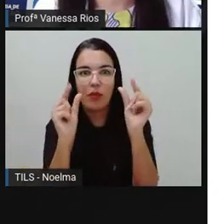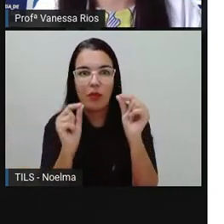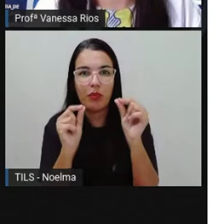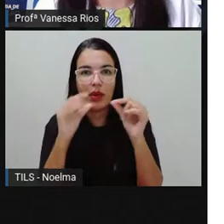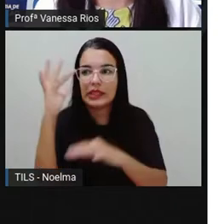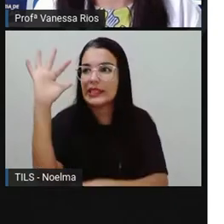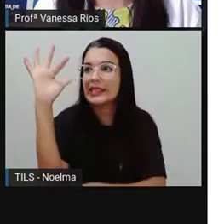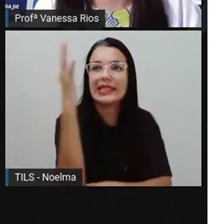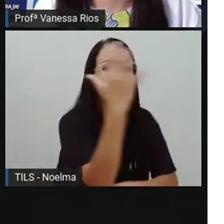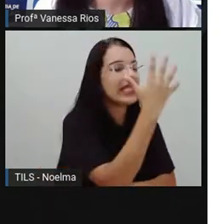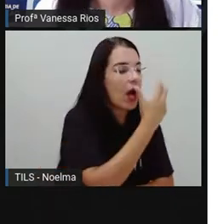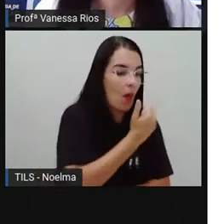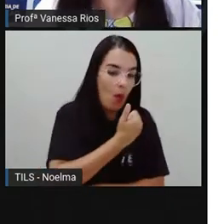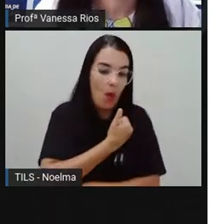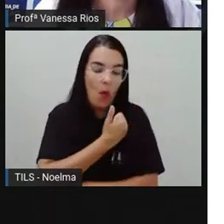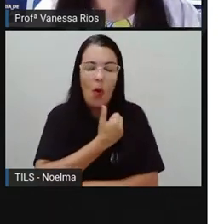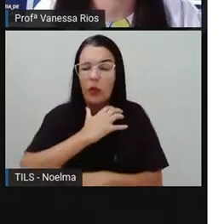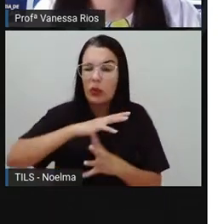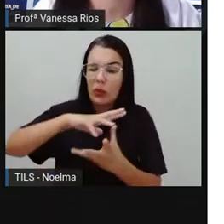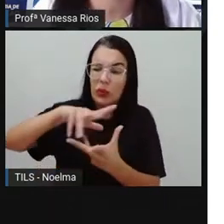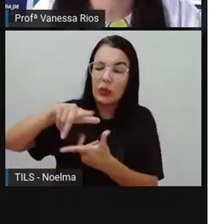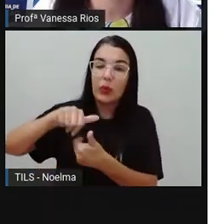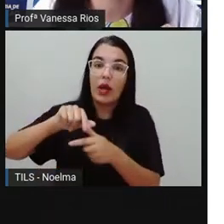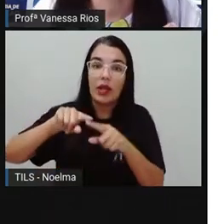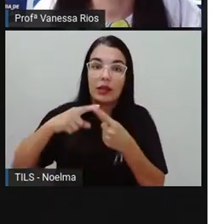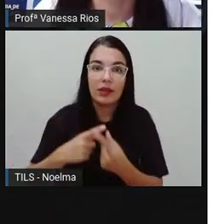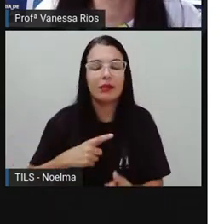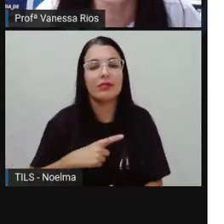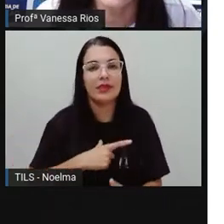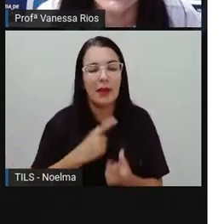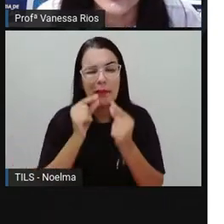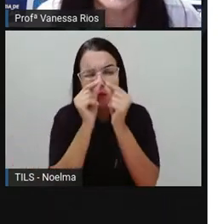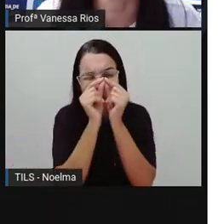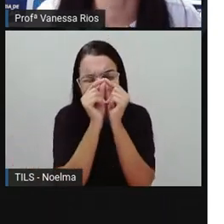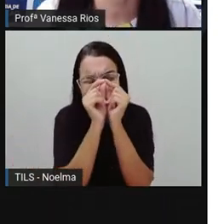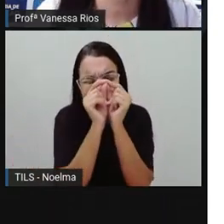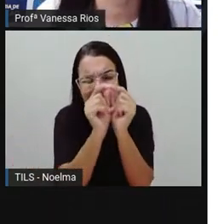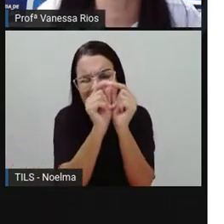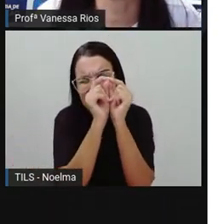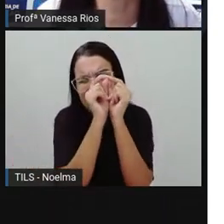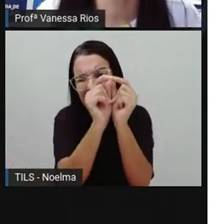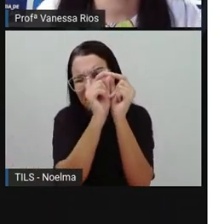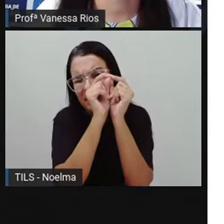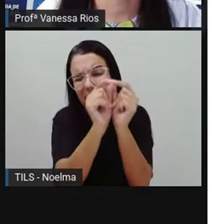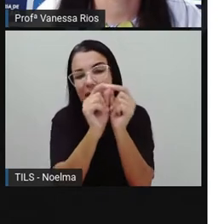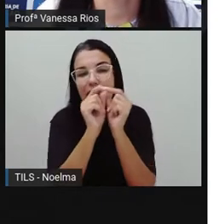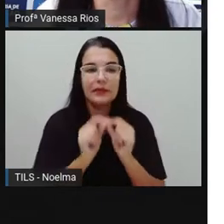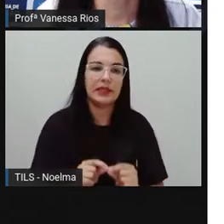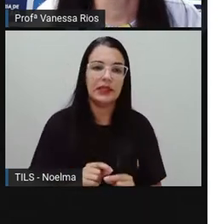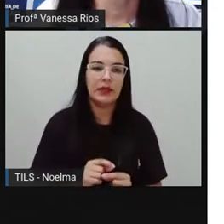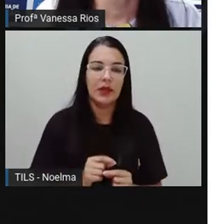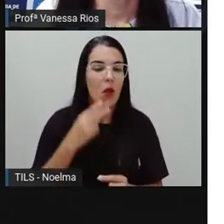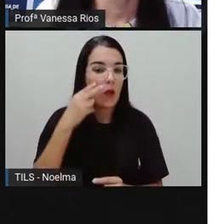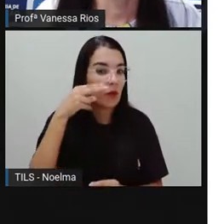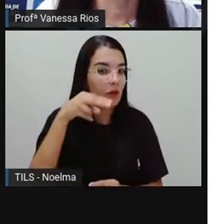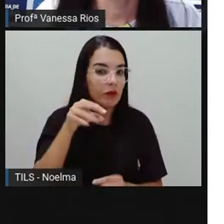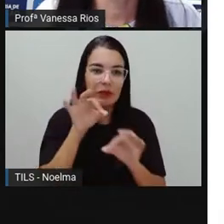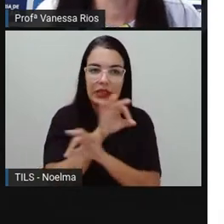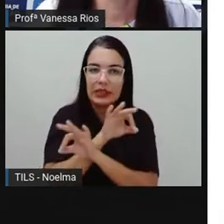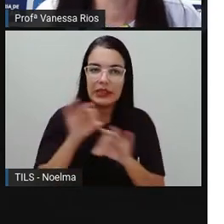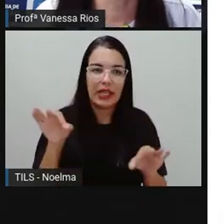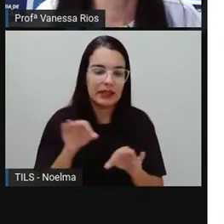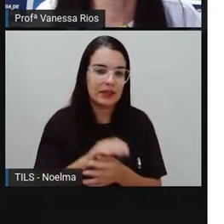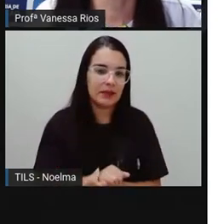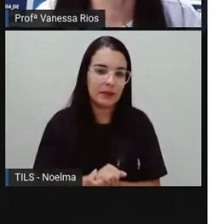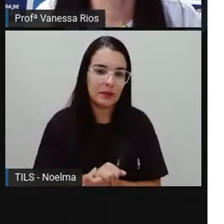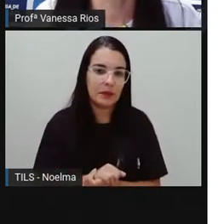árvores do mundo. Imagina aí como o átomo é tão minúsculo, tão pequeno. E a gente